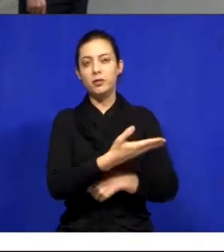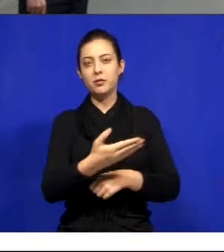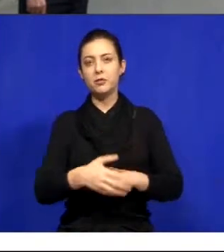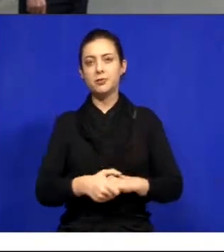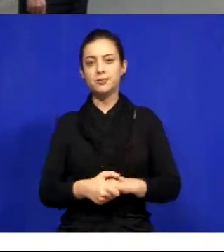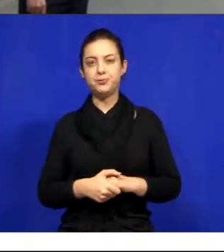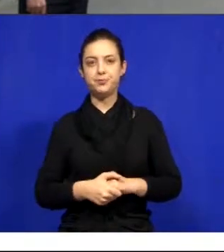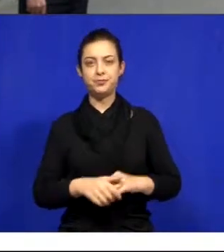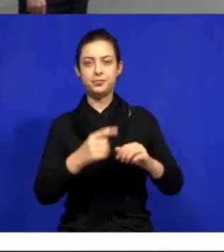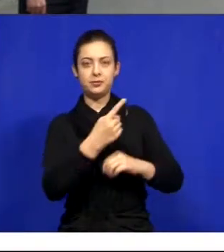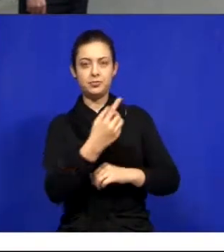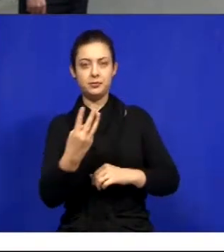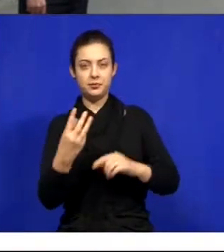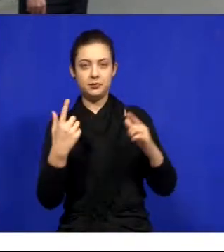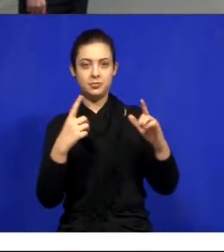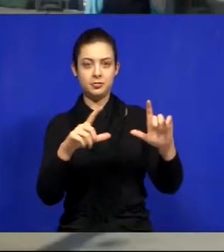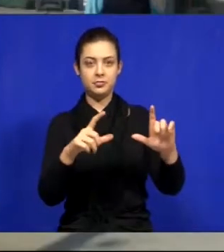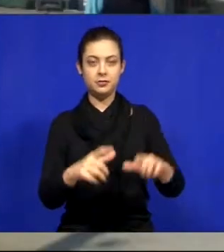A foto 13.